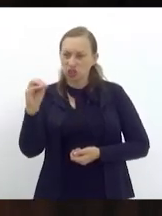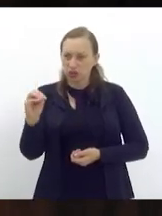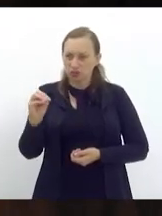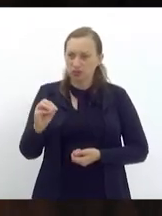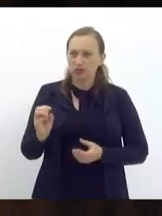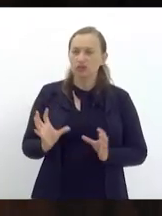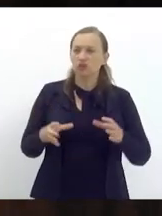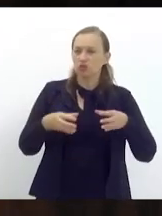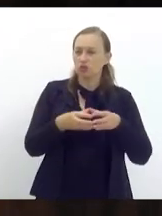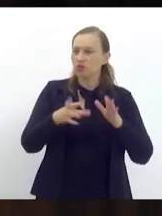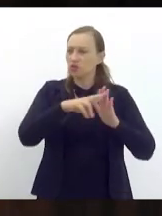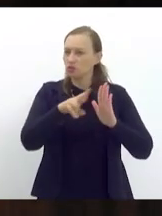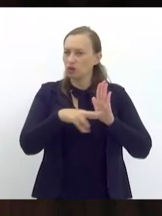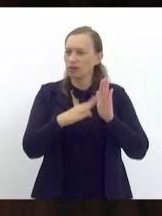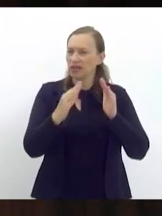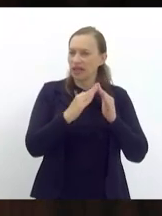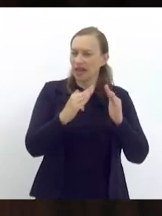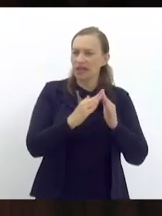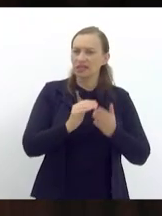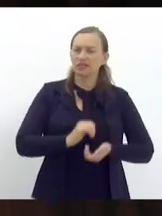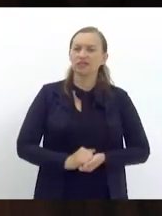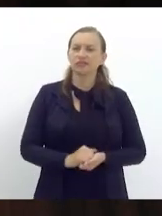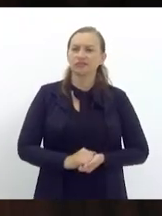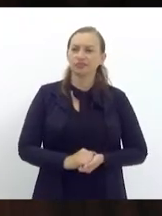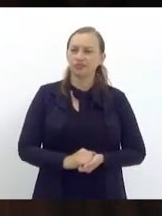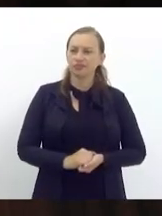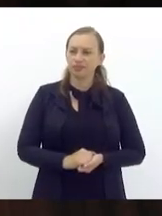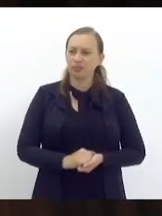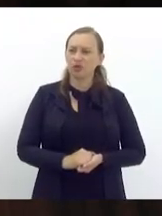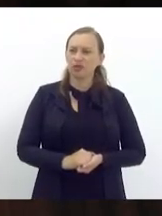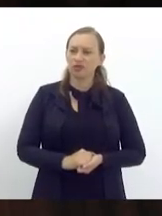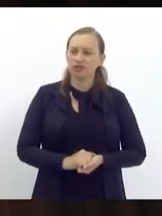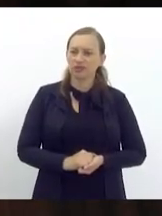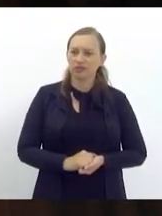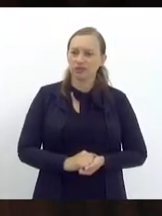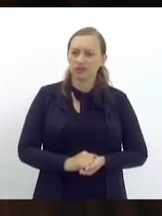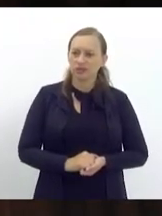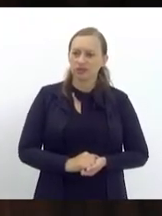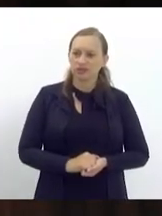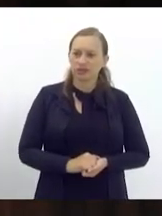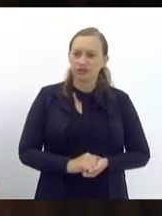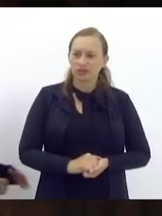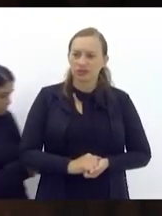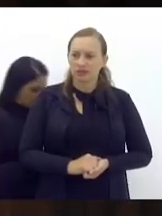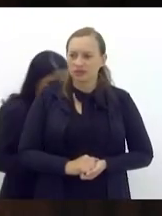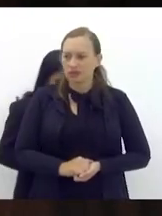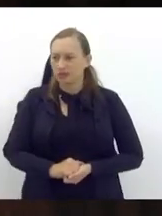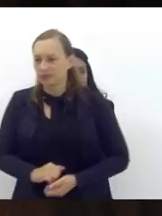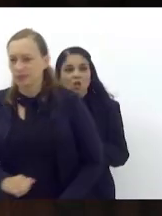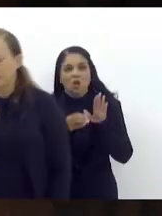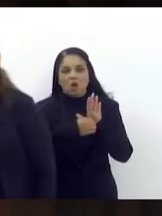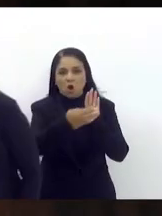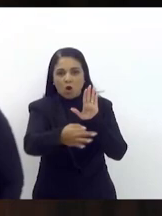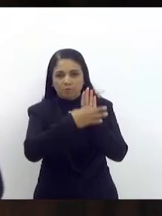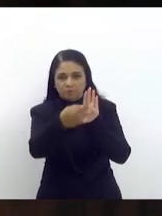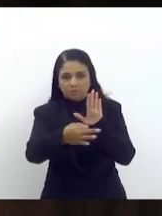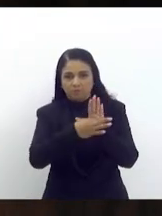comissão de normas externas para emitir o parecer pela comissão deputado Rodrigo Amorim